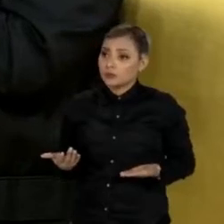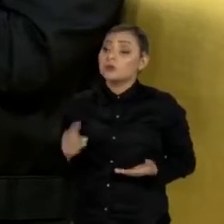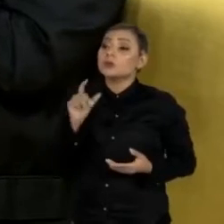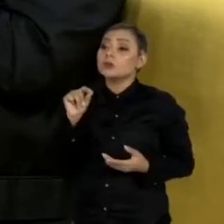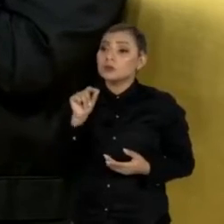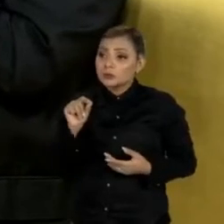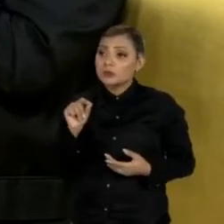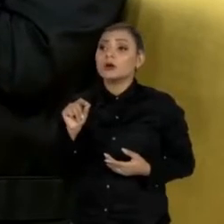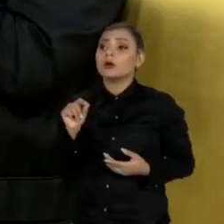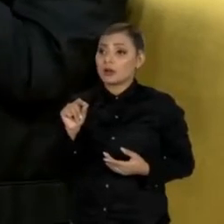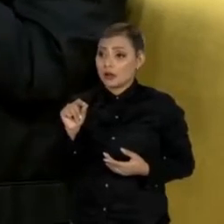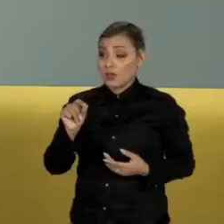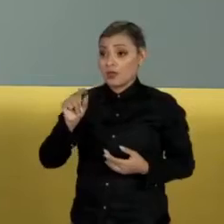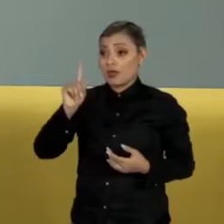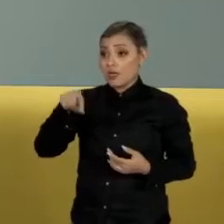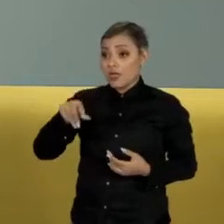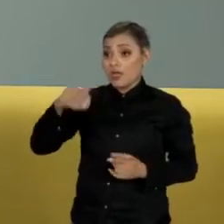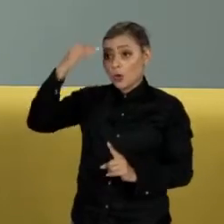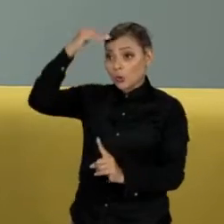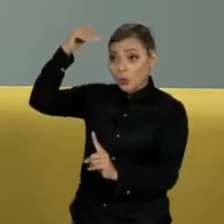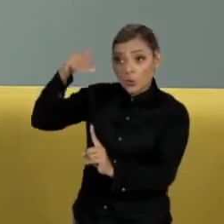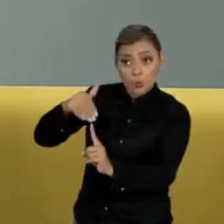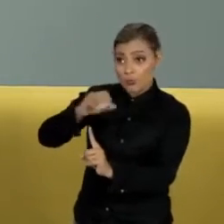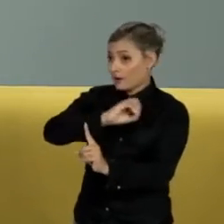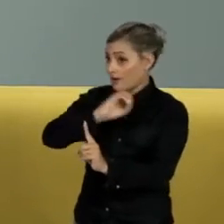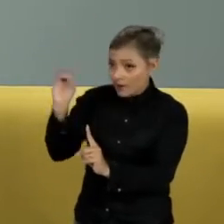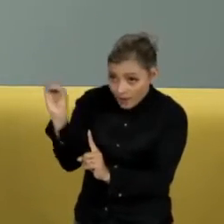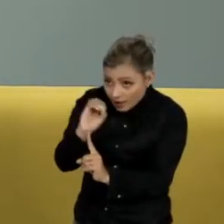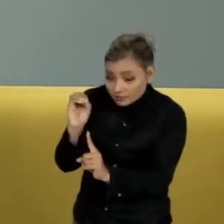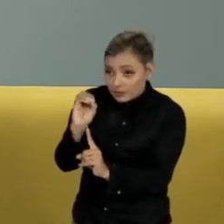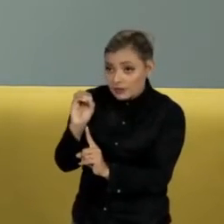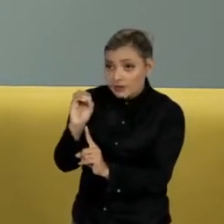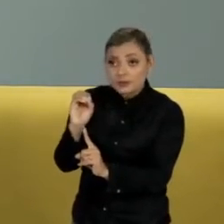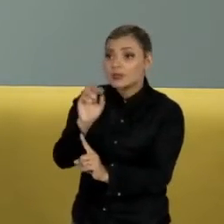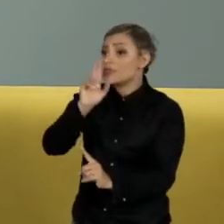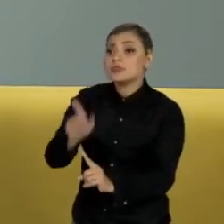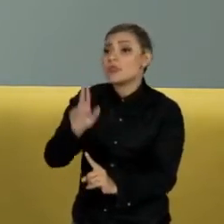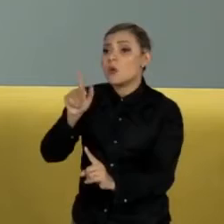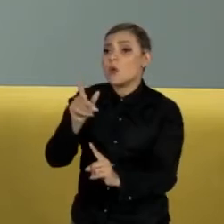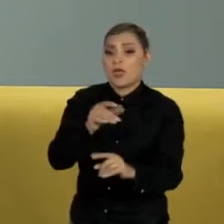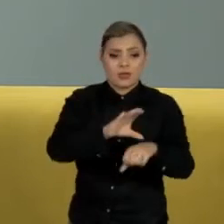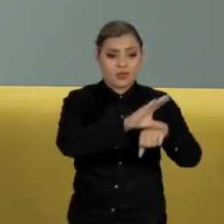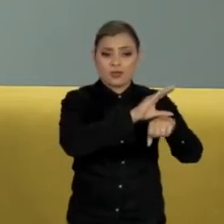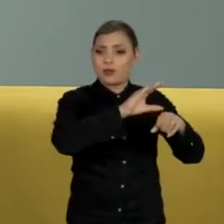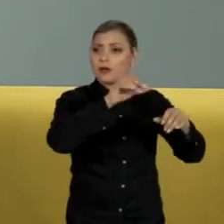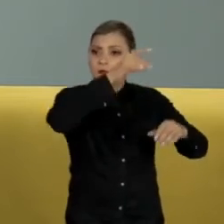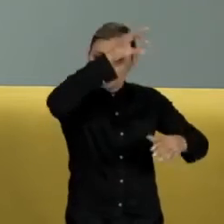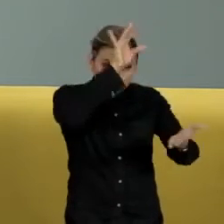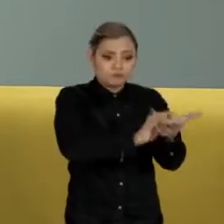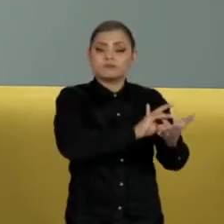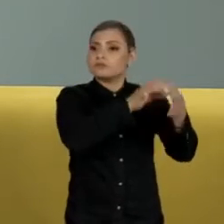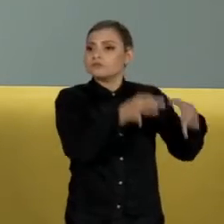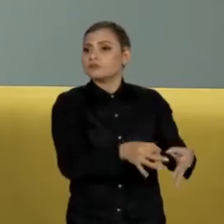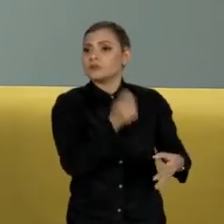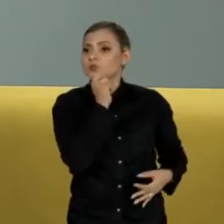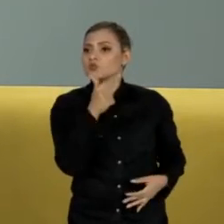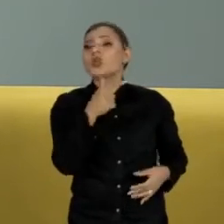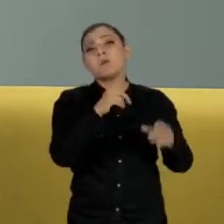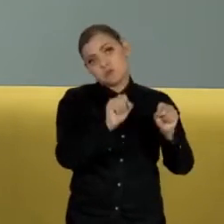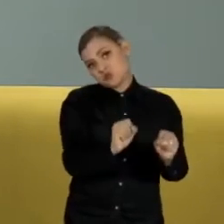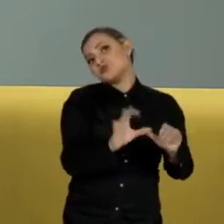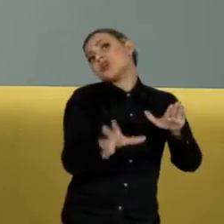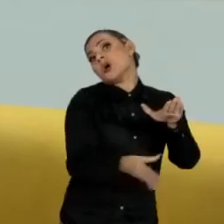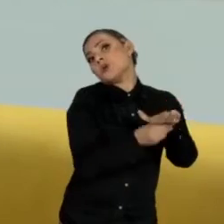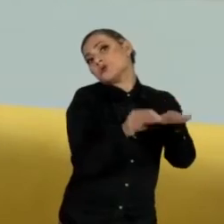ele que a presunção de não culpabilidade não era cláusula pétrea e, portanto, cabia emenda